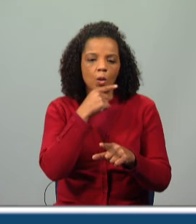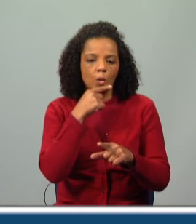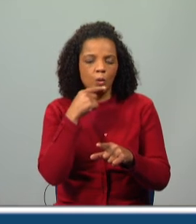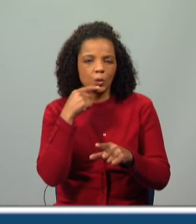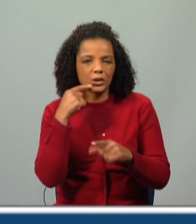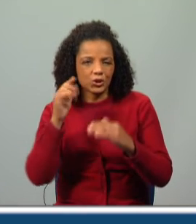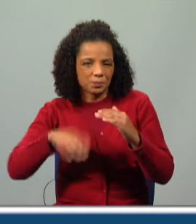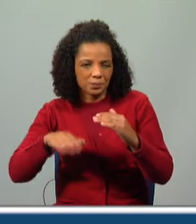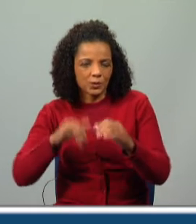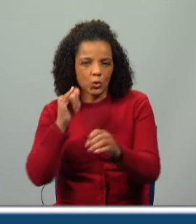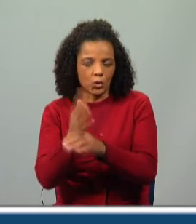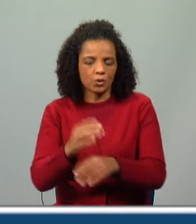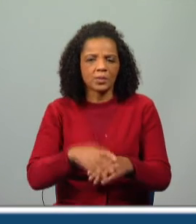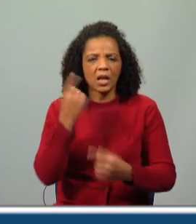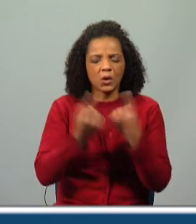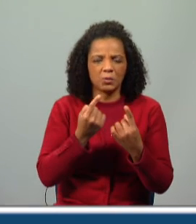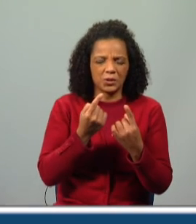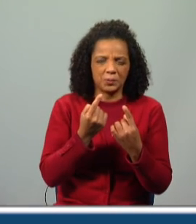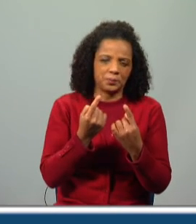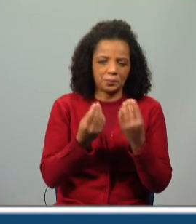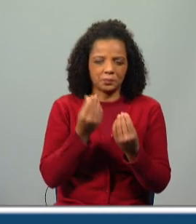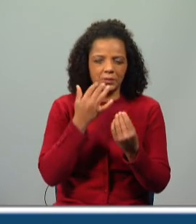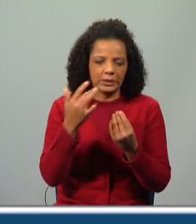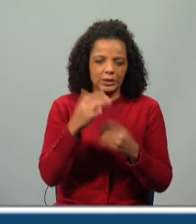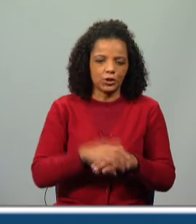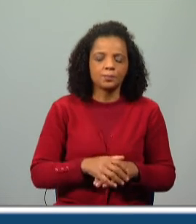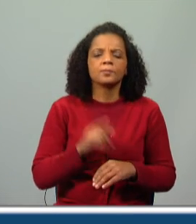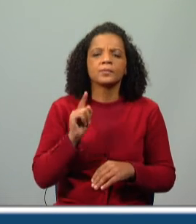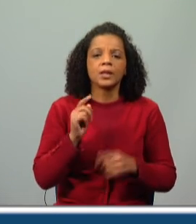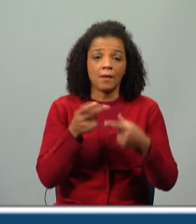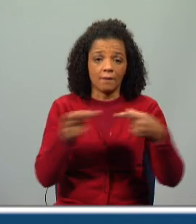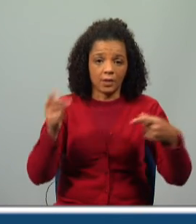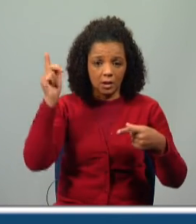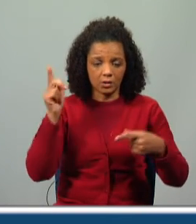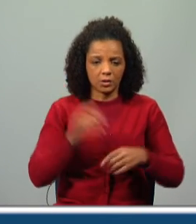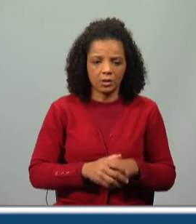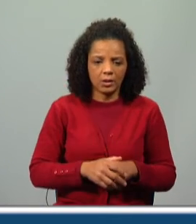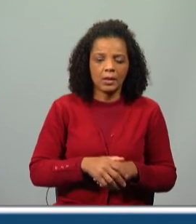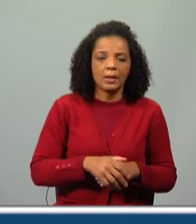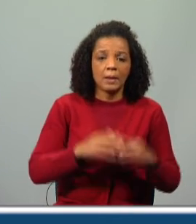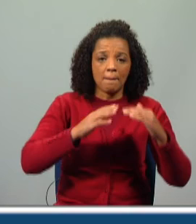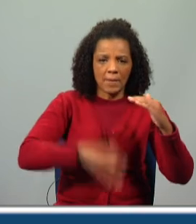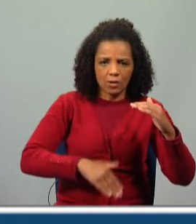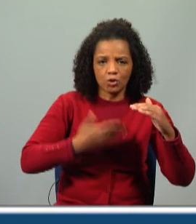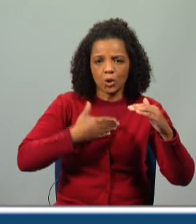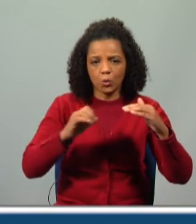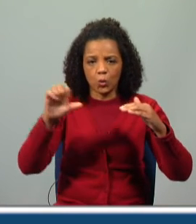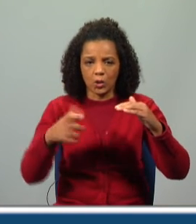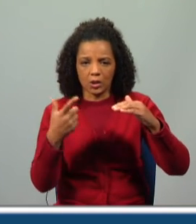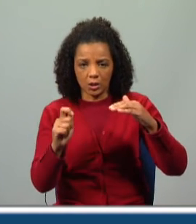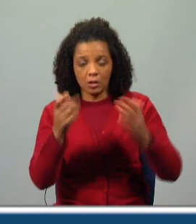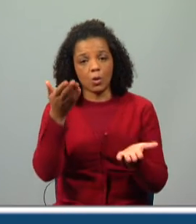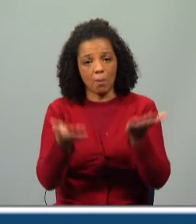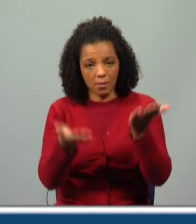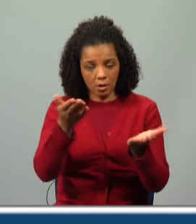que outras. Lá está. Umas eram assim um bocadinho mais acentas. Então, e aqui? Nesta frase, o menos do que, portanto, estamos a